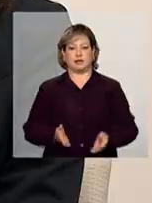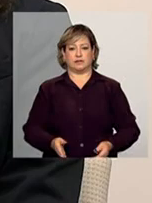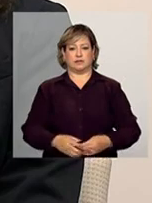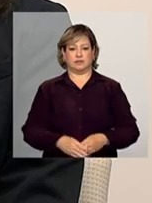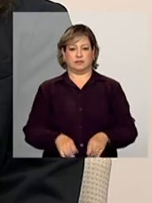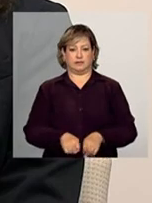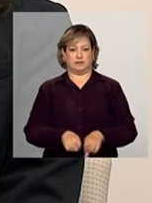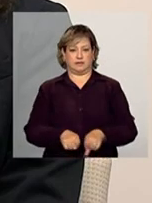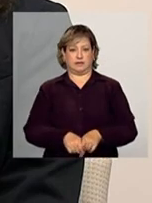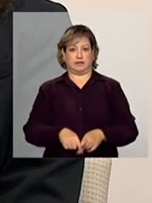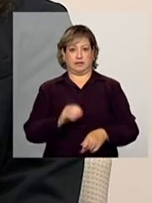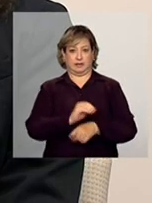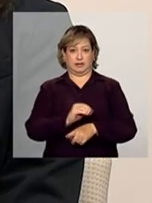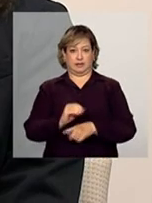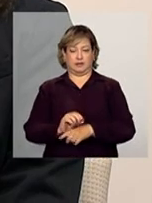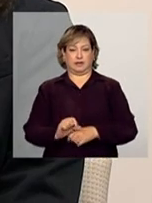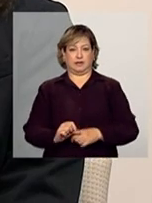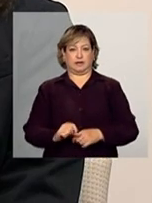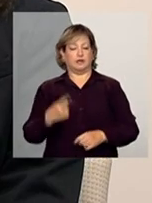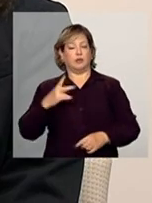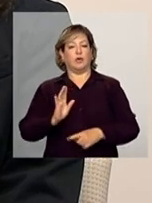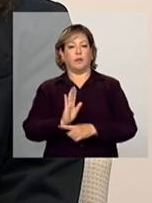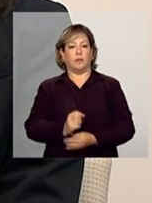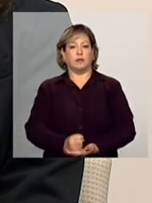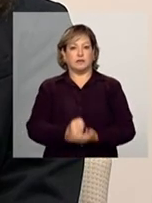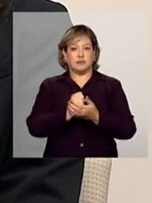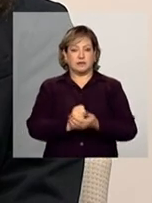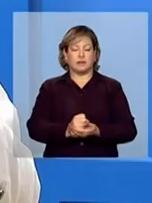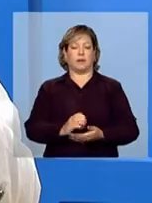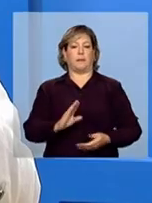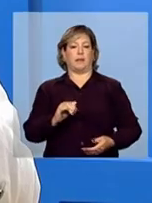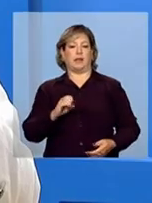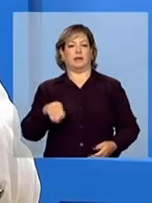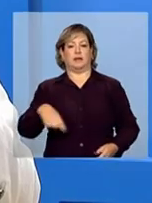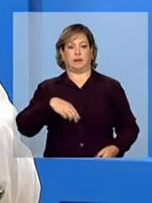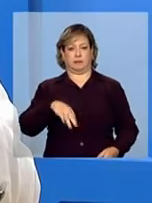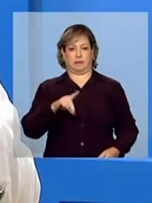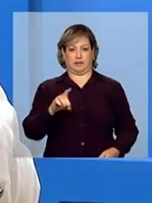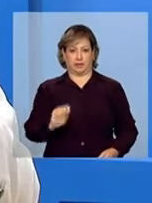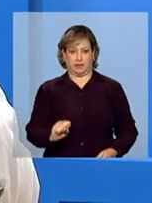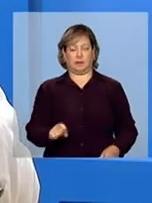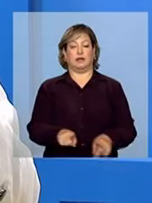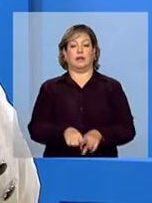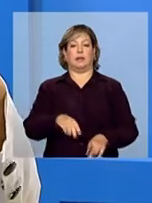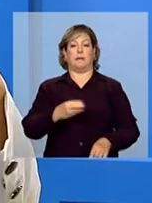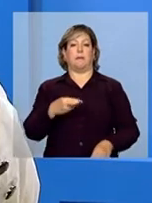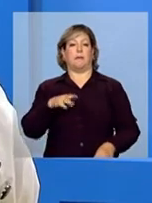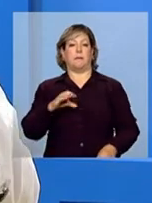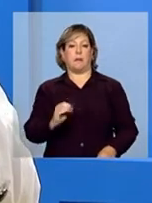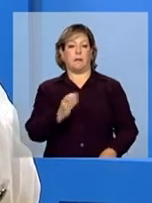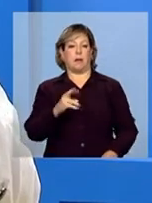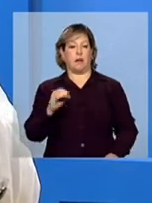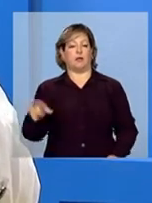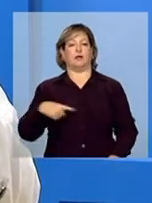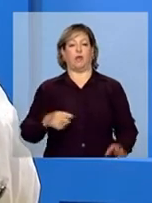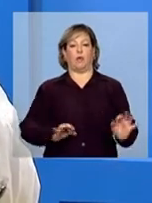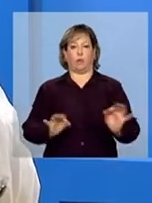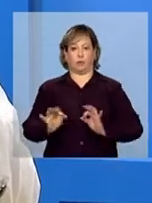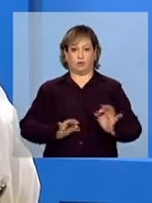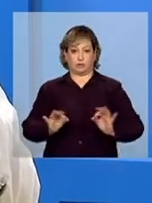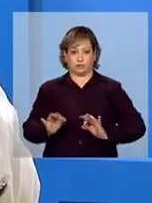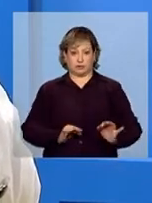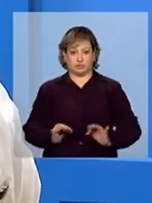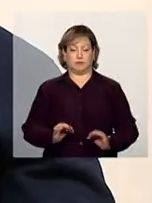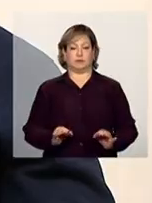assessora técnica do Departamento de Proteção Social Básica do MDS. E Mauro Barros, coordenador substituto